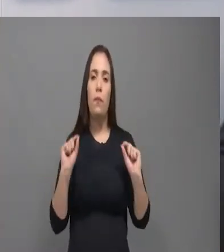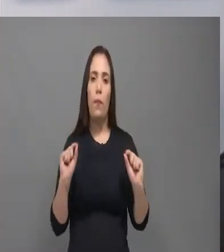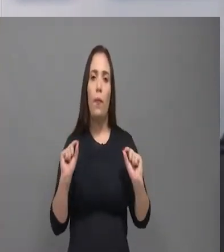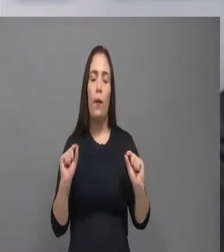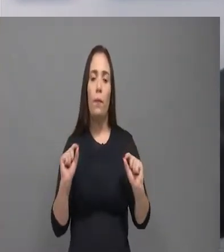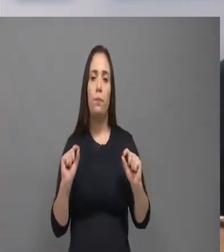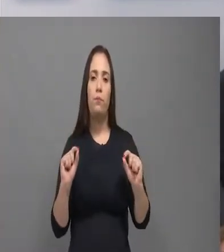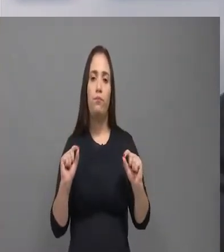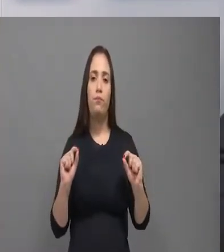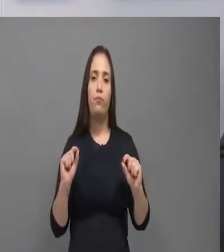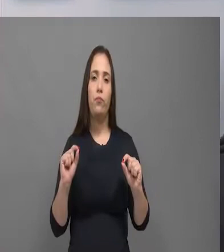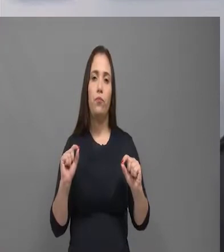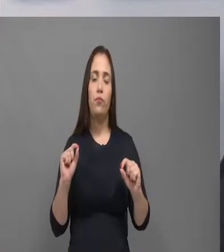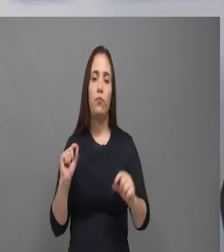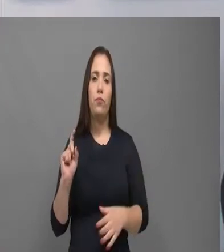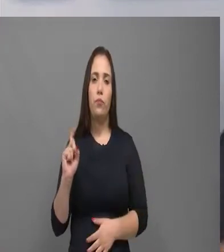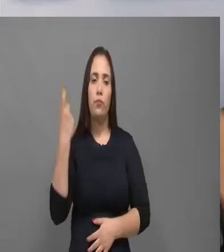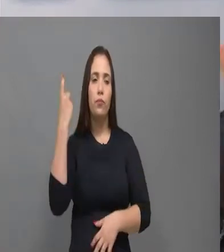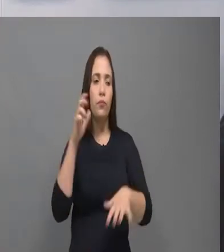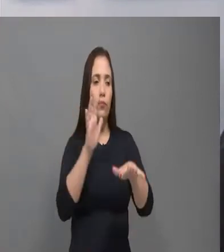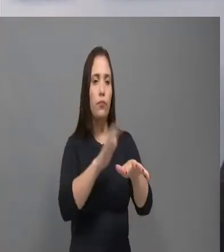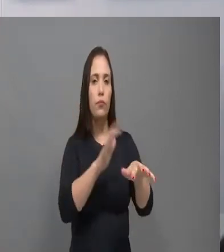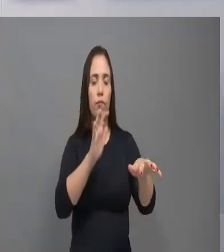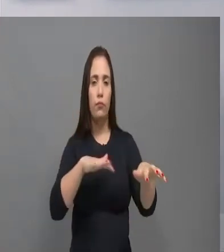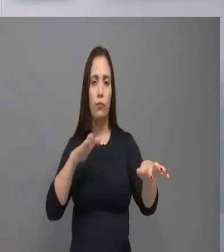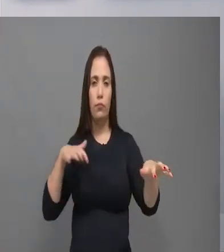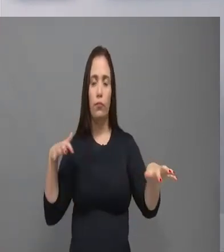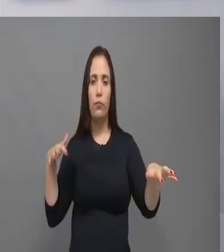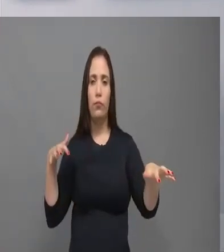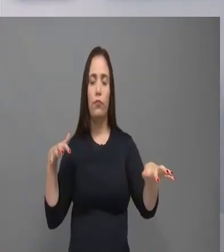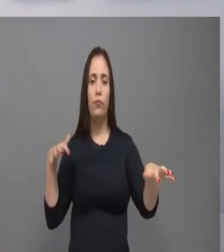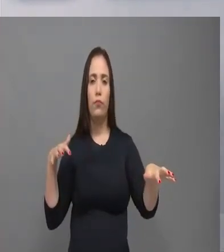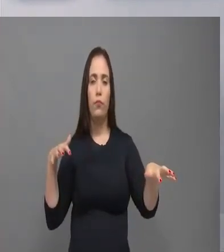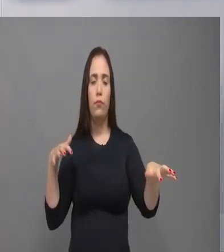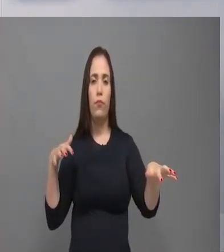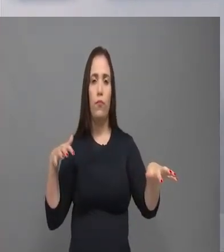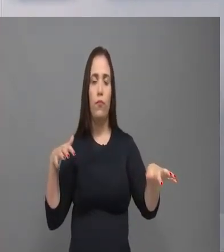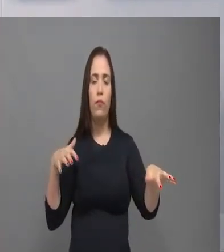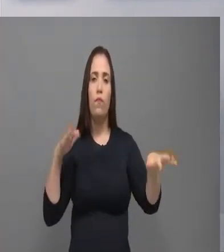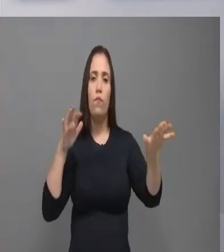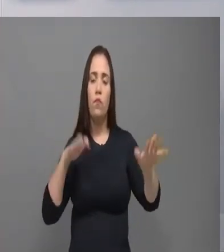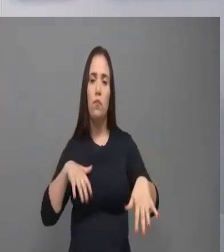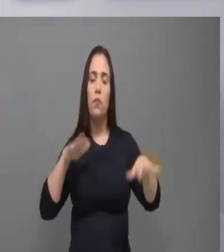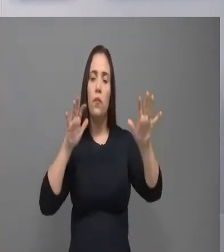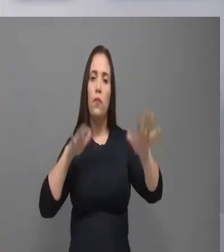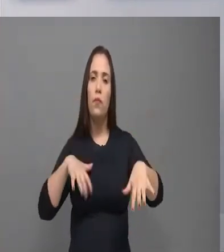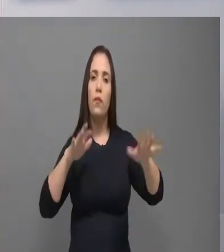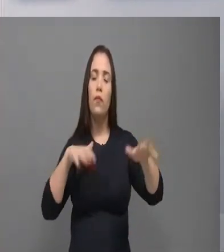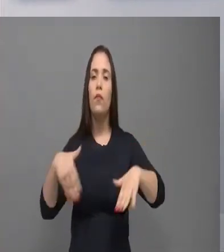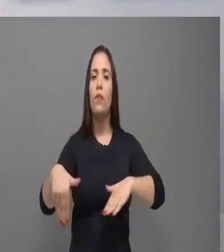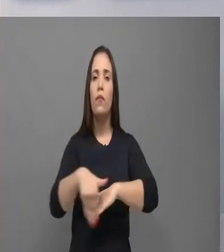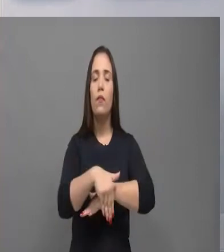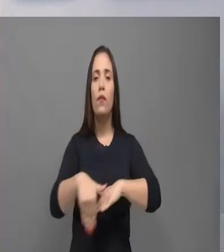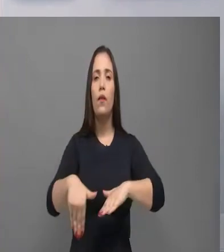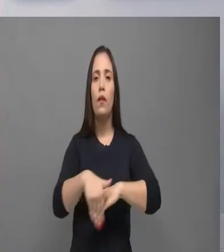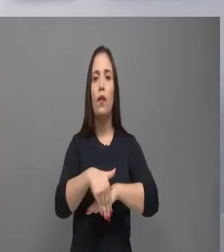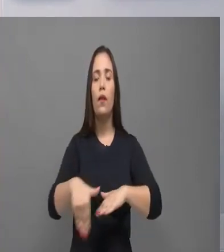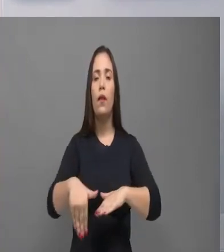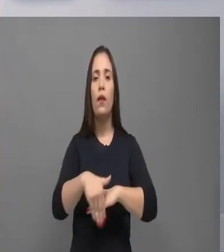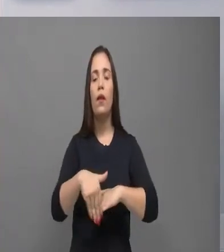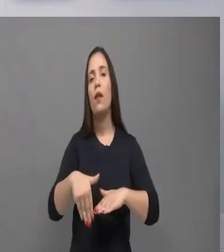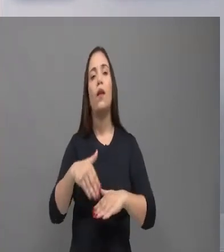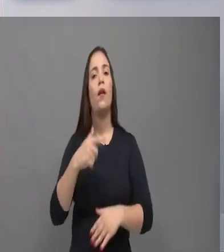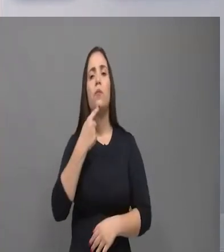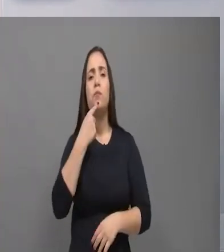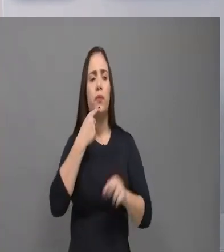a volta no quarteirão e voltava na igreja. E na época do Papa João Paulo II, que